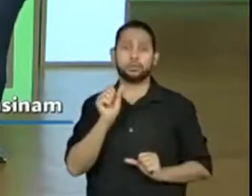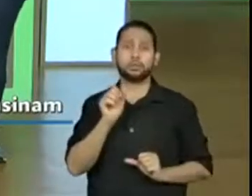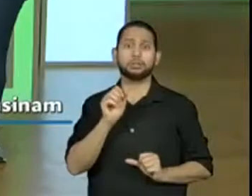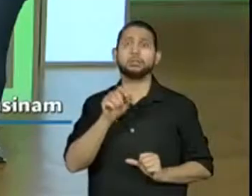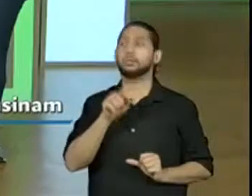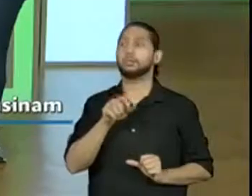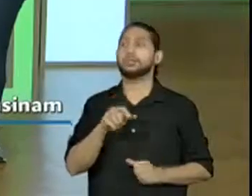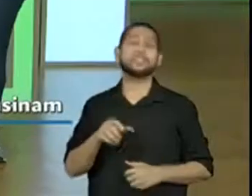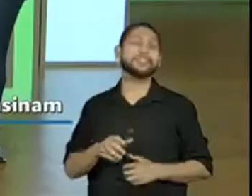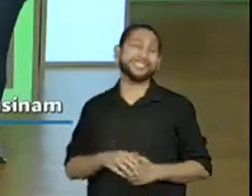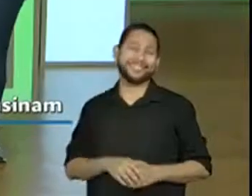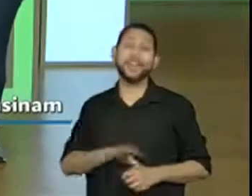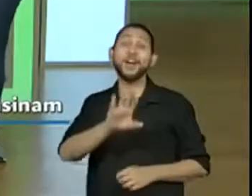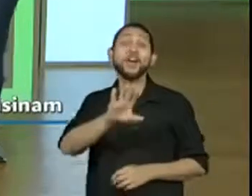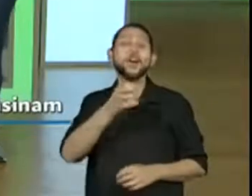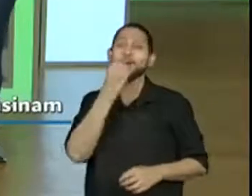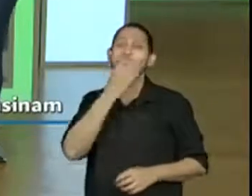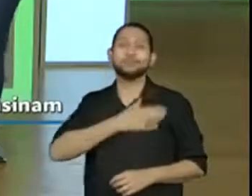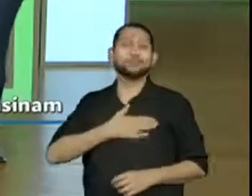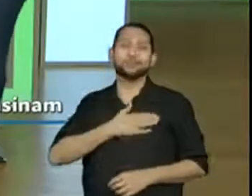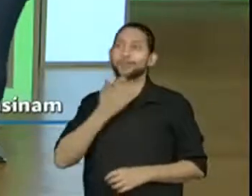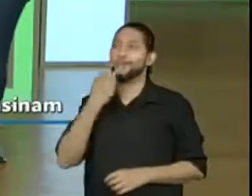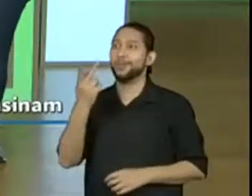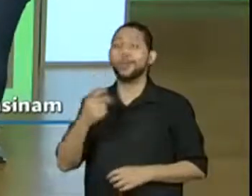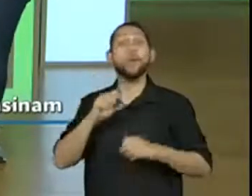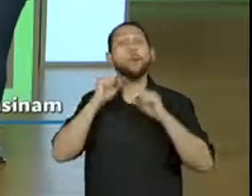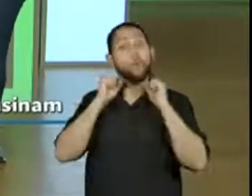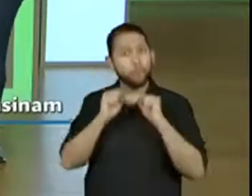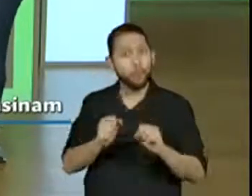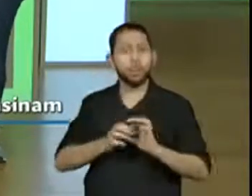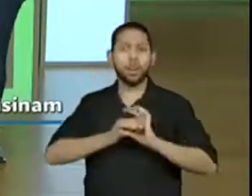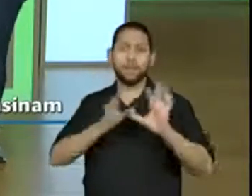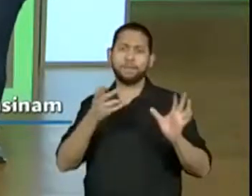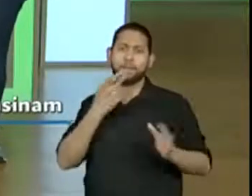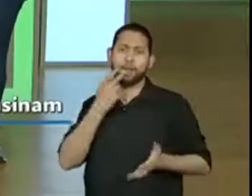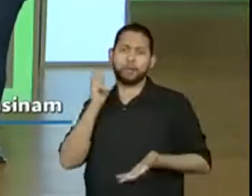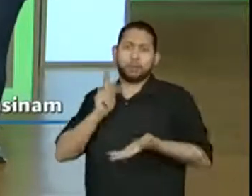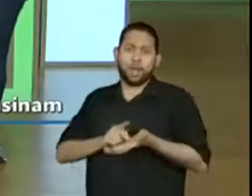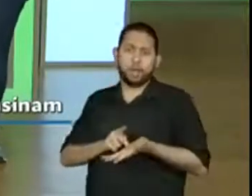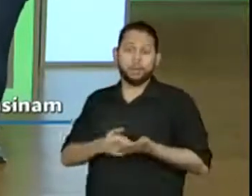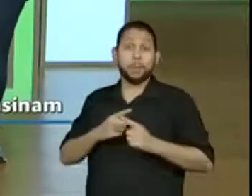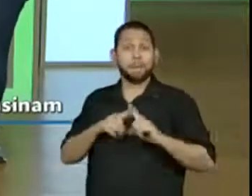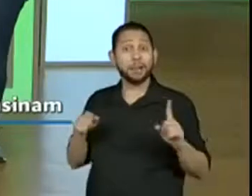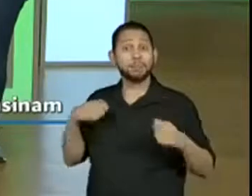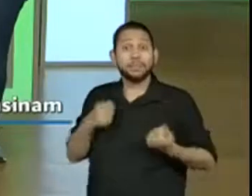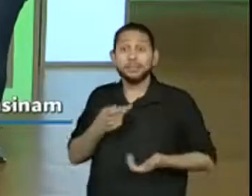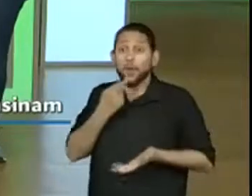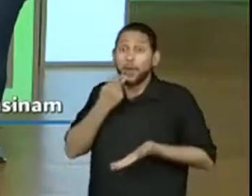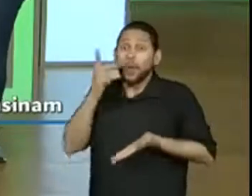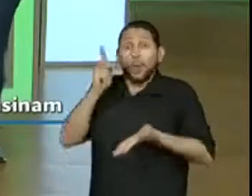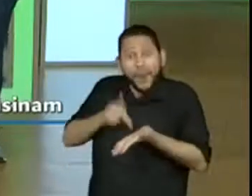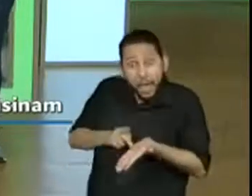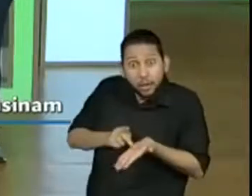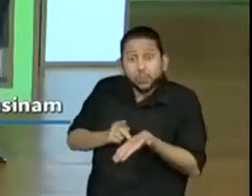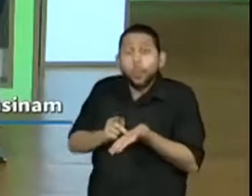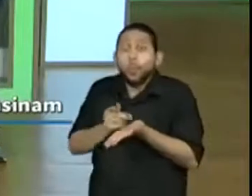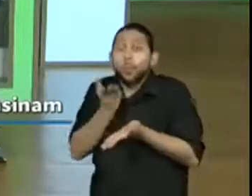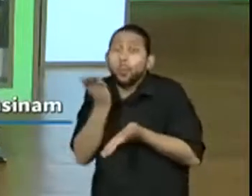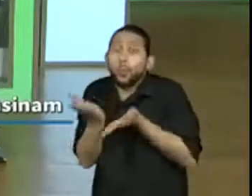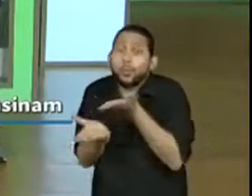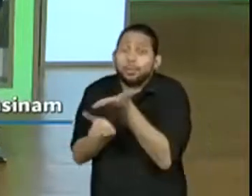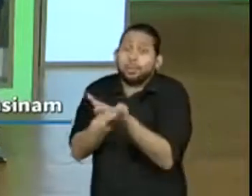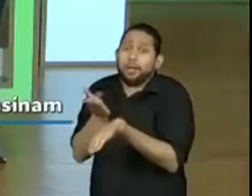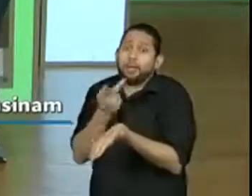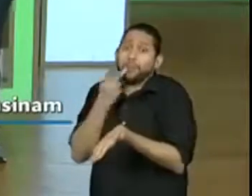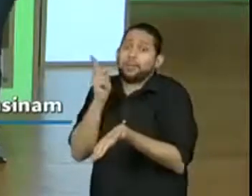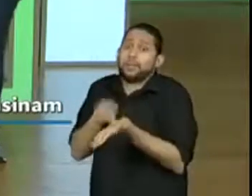Seja sincero, porém com filtro. sincero, porém com filtro. Cuidado quando você for sincero. As pessoas podem se magoar. Verdade.